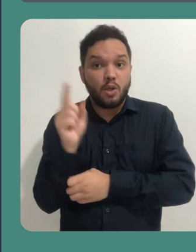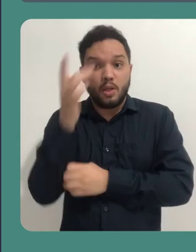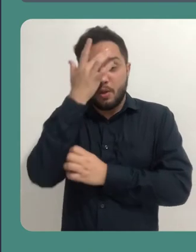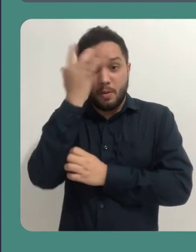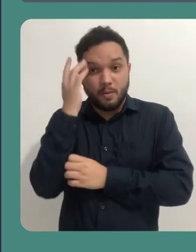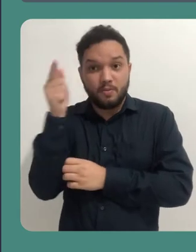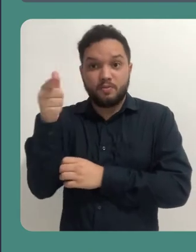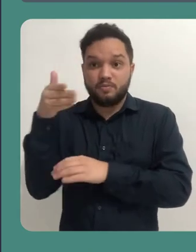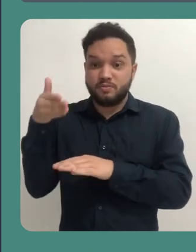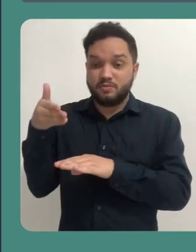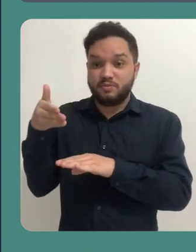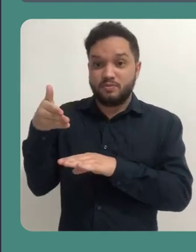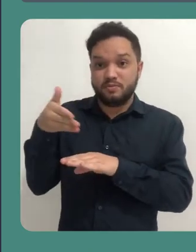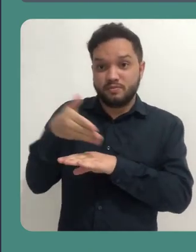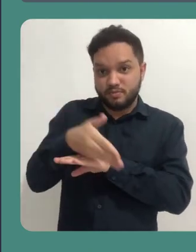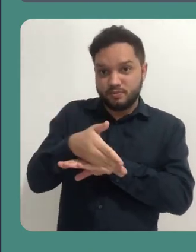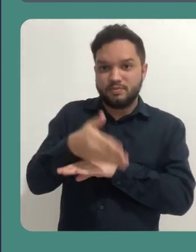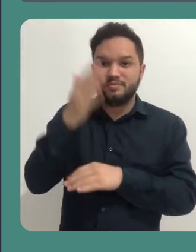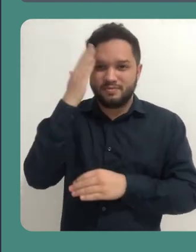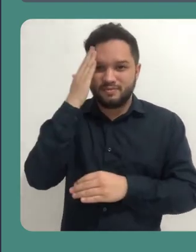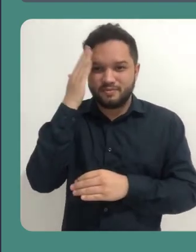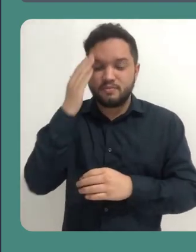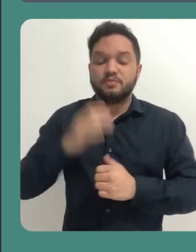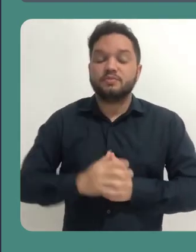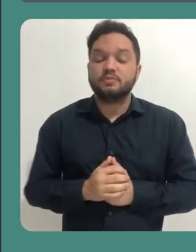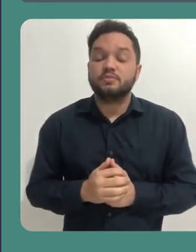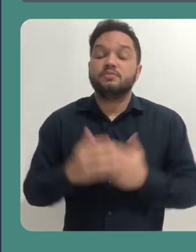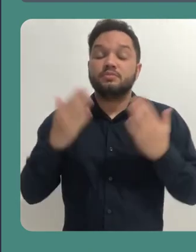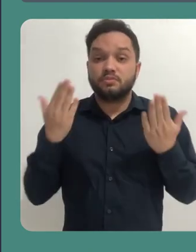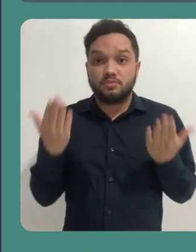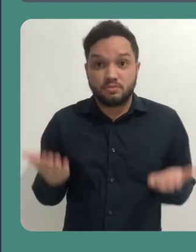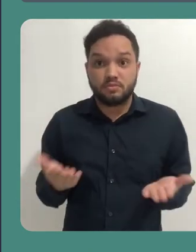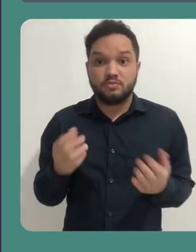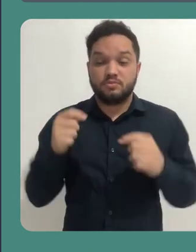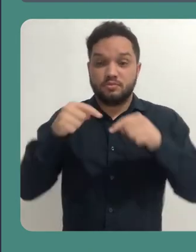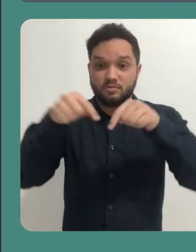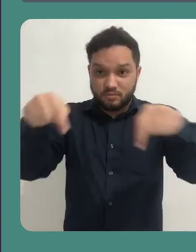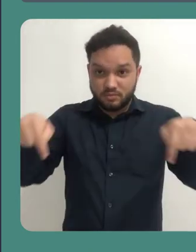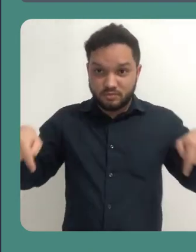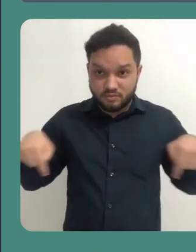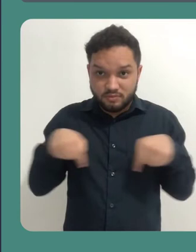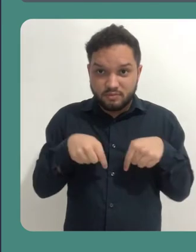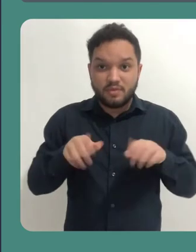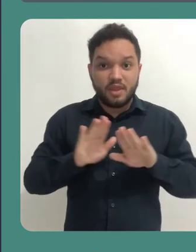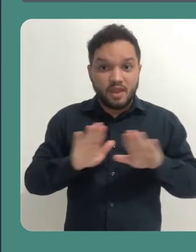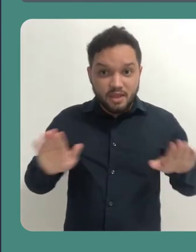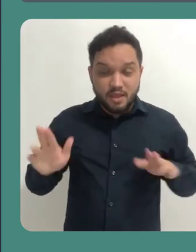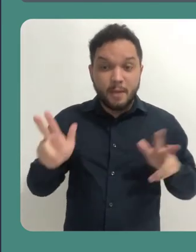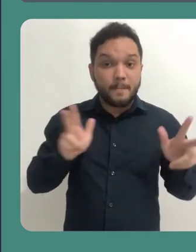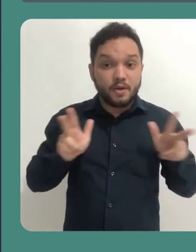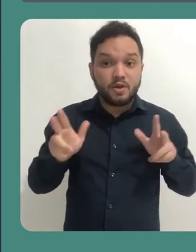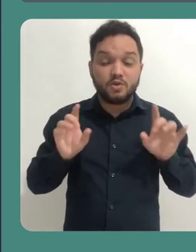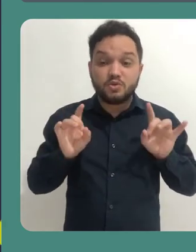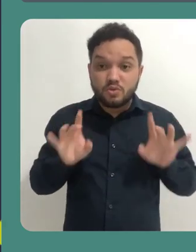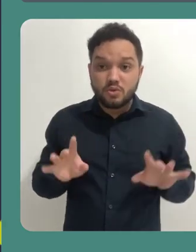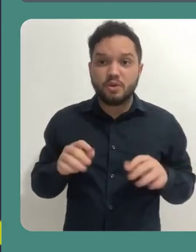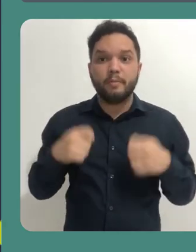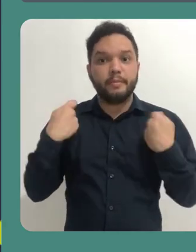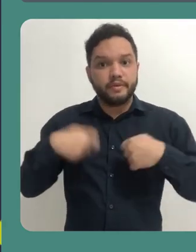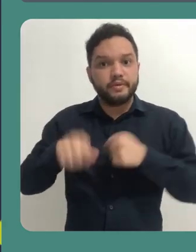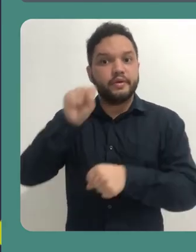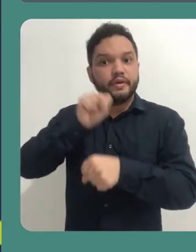Então como esta sala está configurada dessa maneira, é preciso aguardar a liberação do moderador.